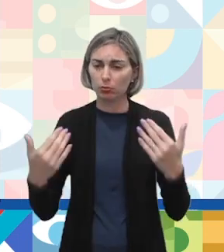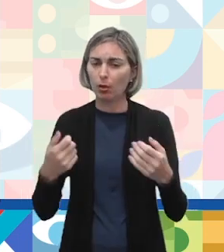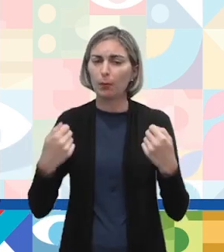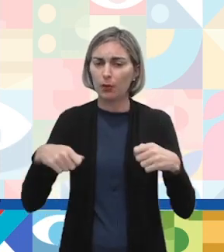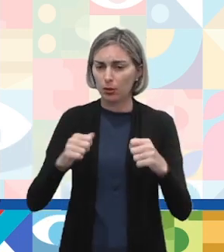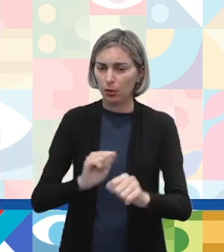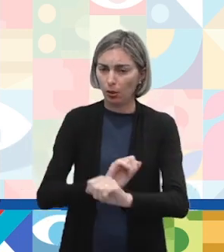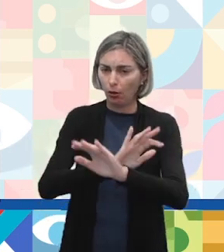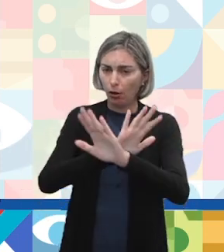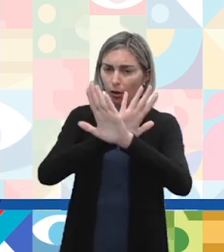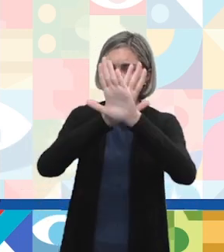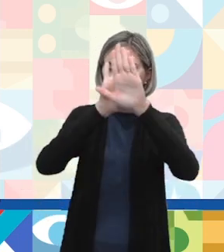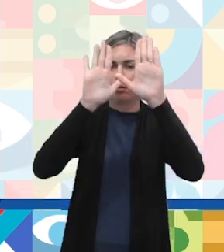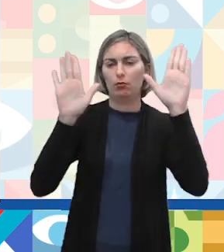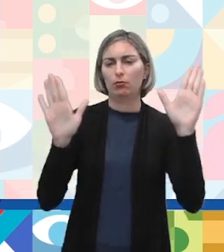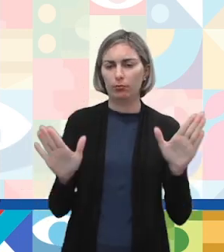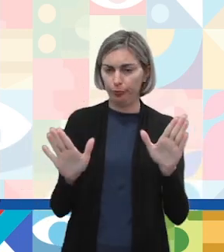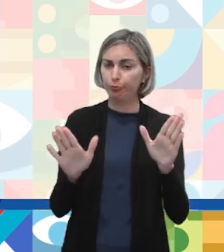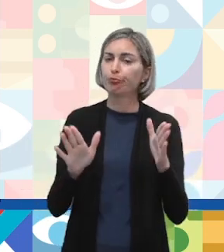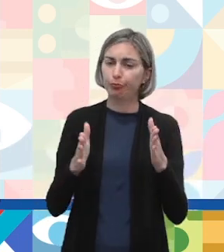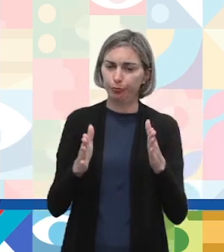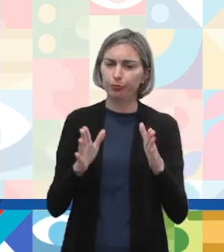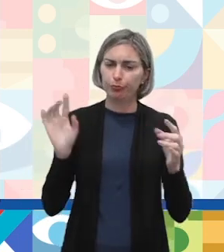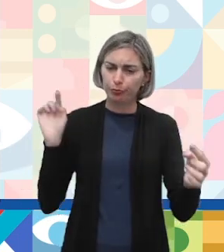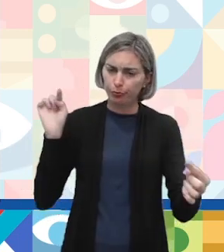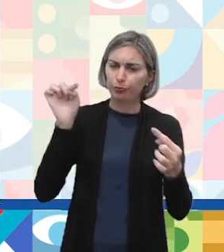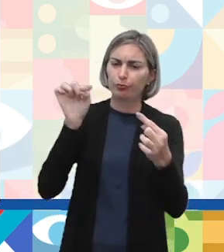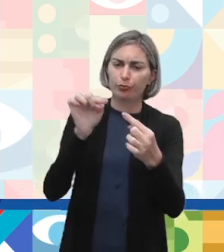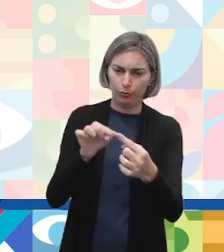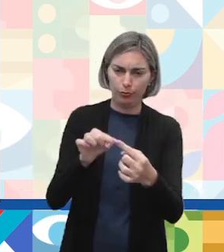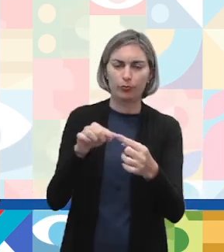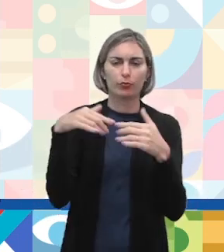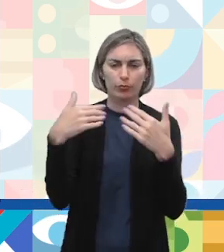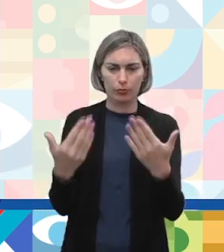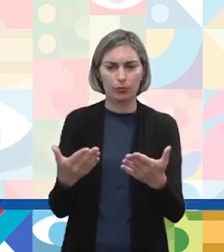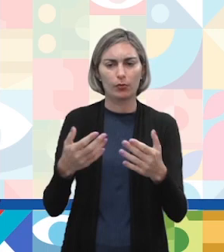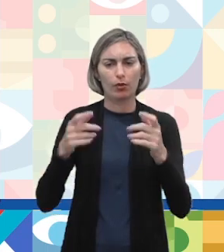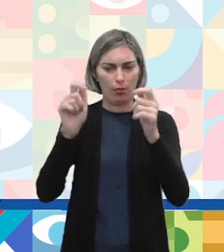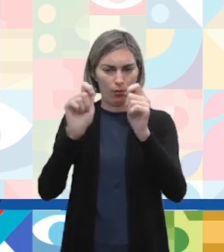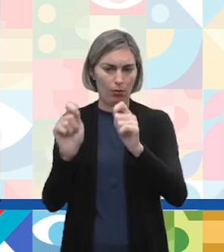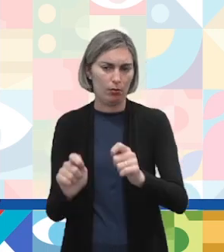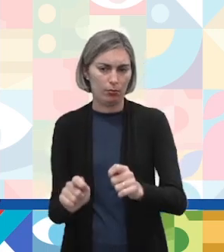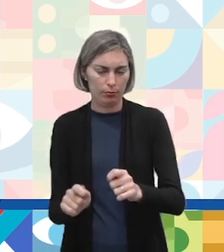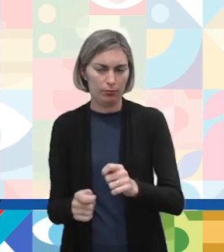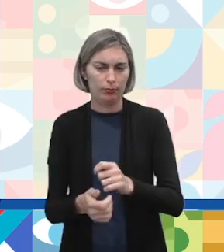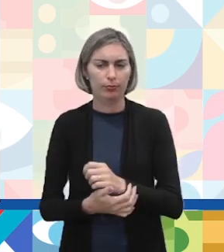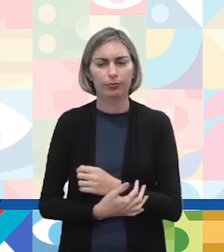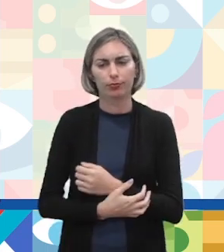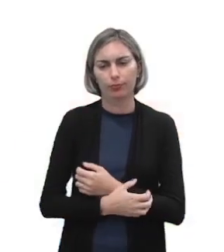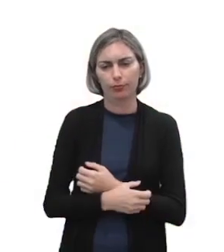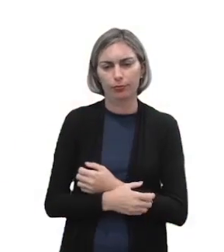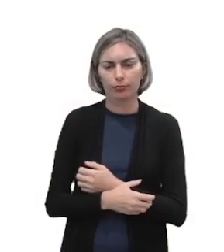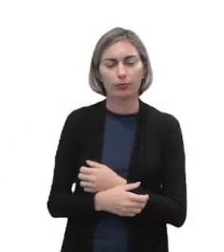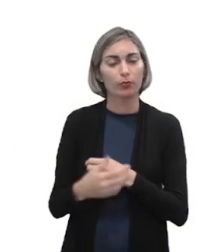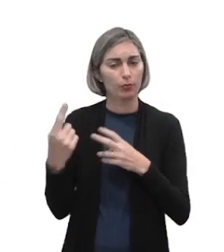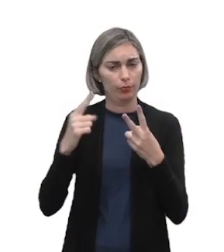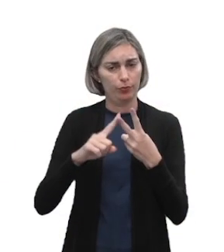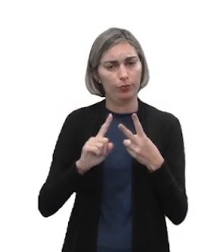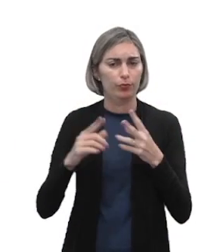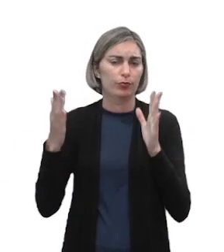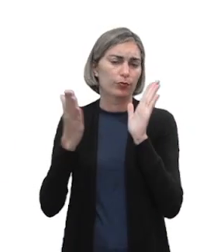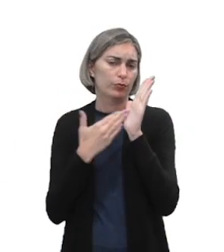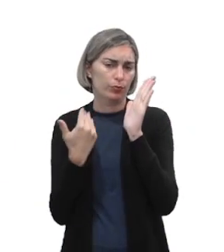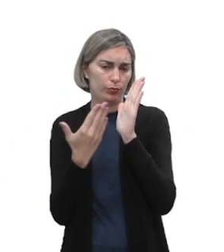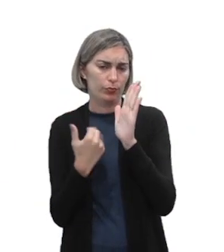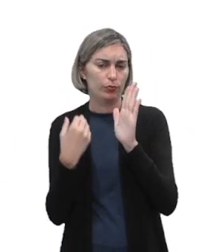estar muito claro, nesse sistema linear, vindo dessa obra. e o outro livro,